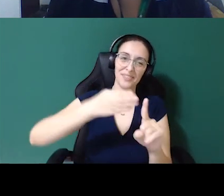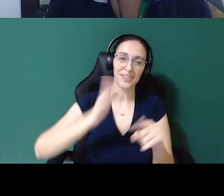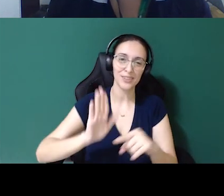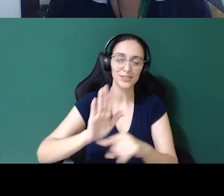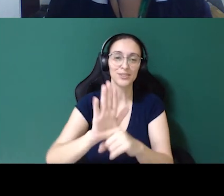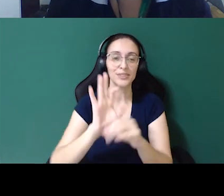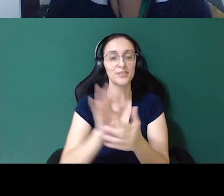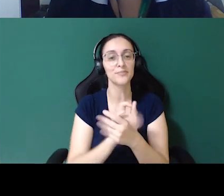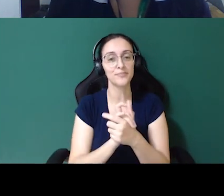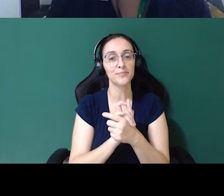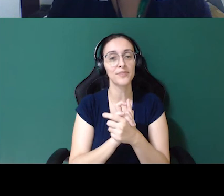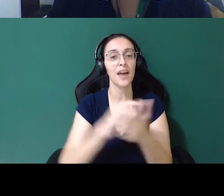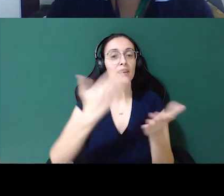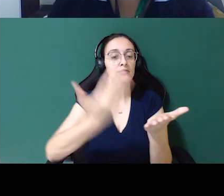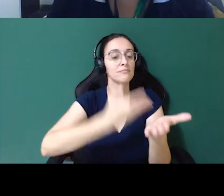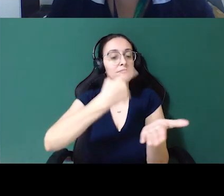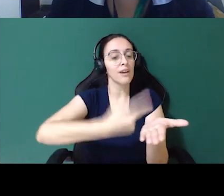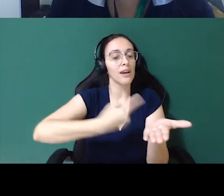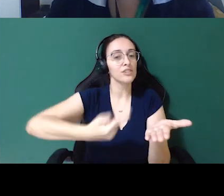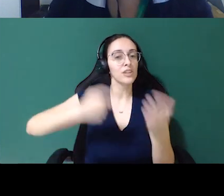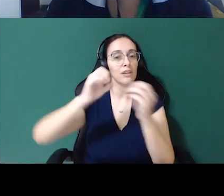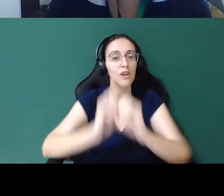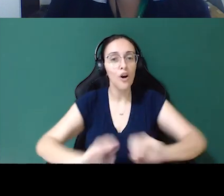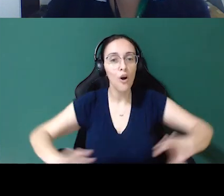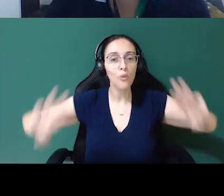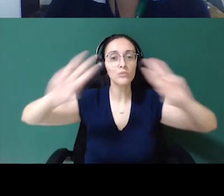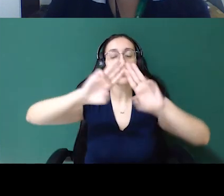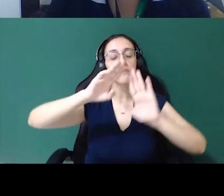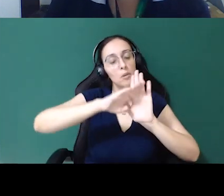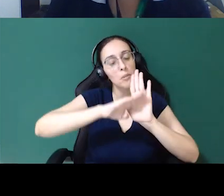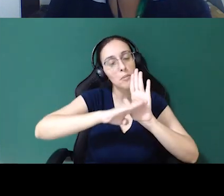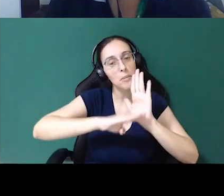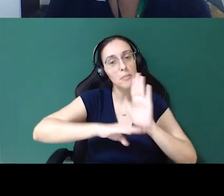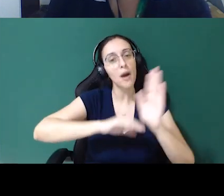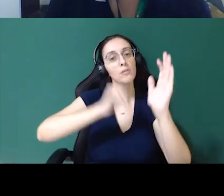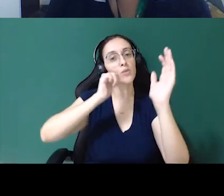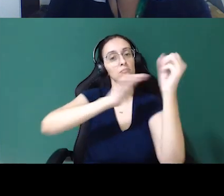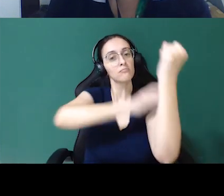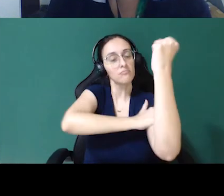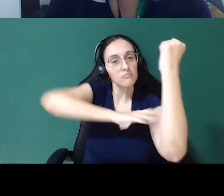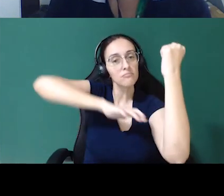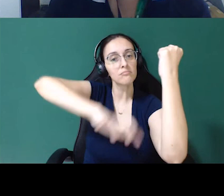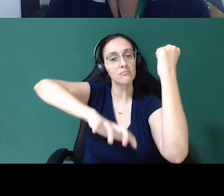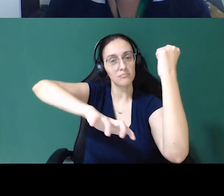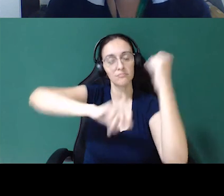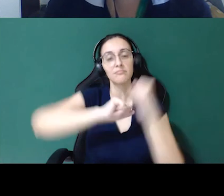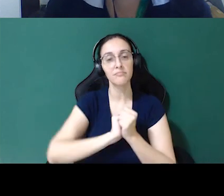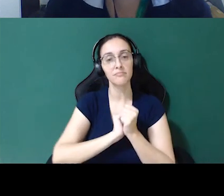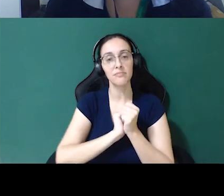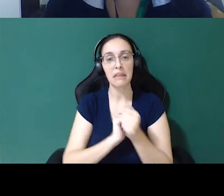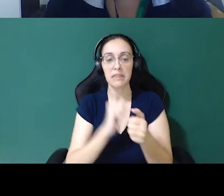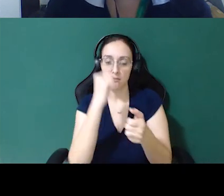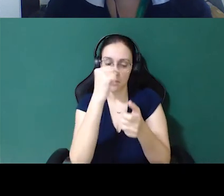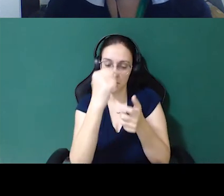que é essa cartilha da ONU, né, de princípio de empoderamento das mulheres. E aí, ela vem trazer, né, os sete